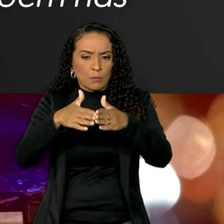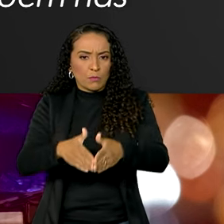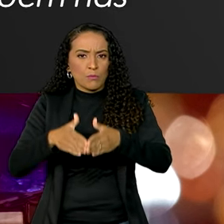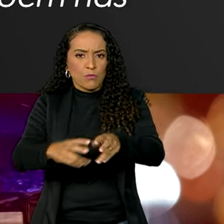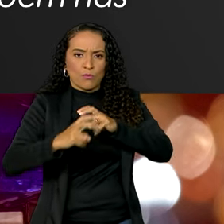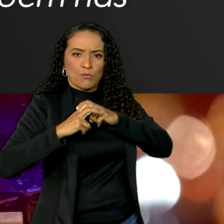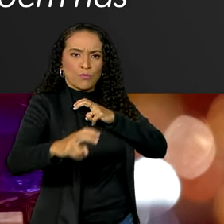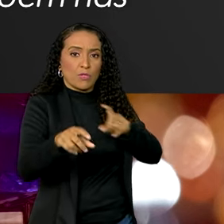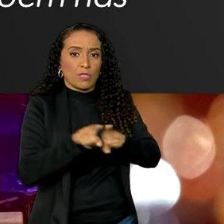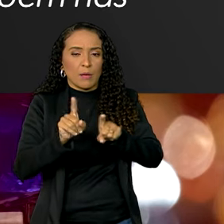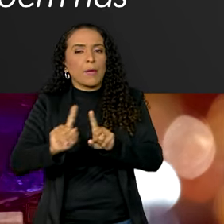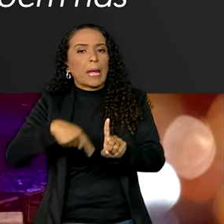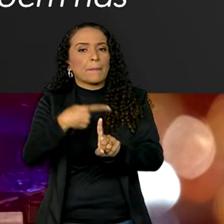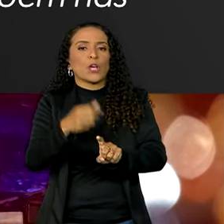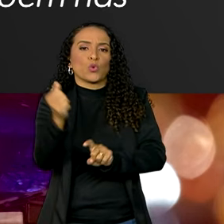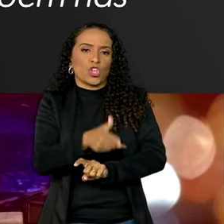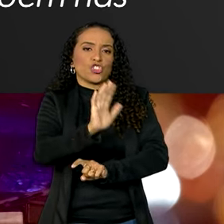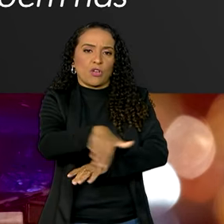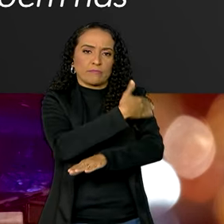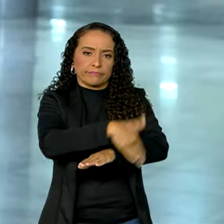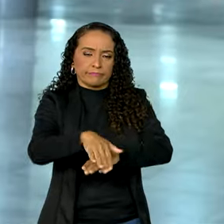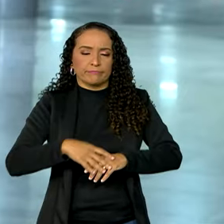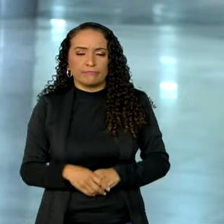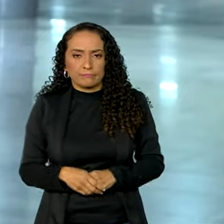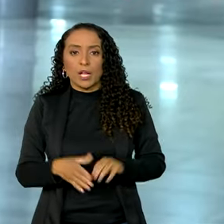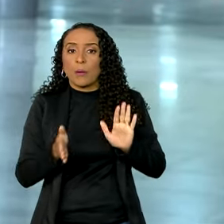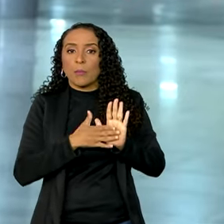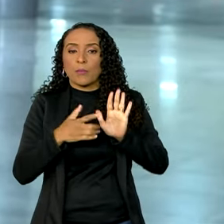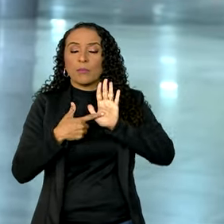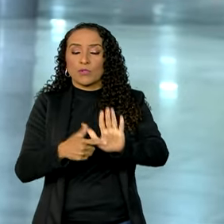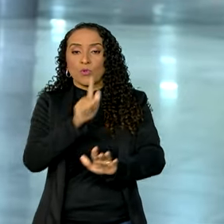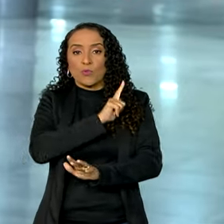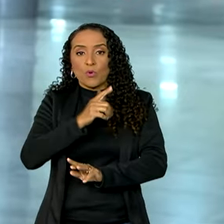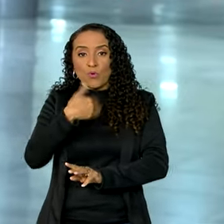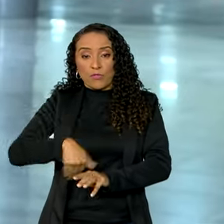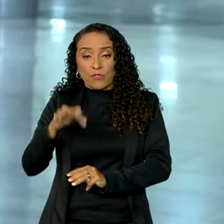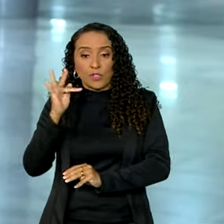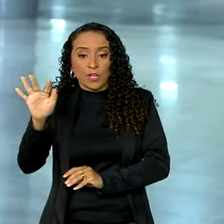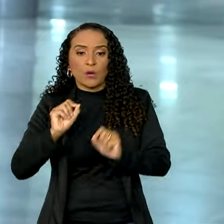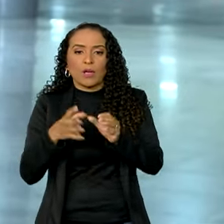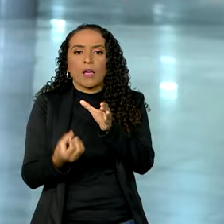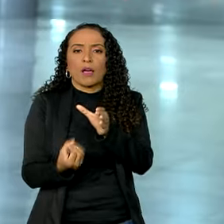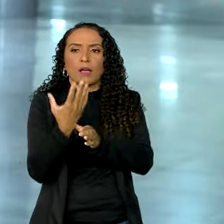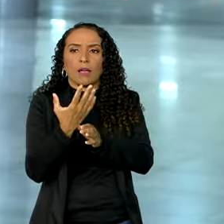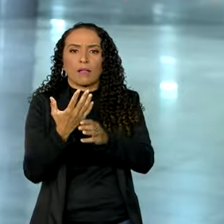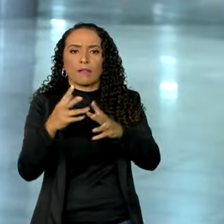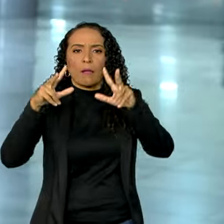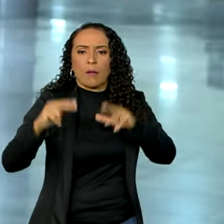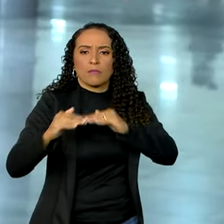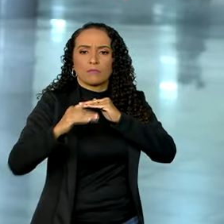ferrovias, além do que já é feito nas rodovias. A proposta apresentada pelo governo federal cria padrões de